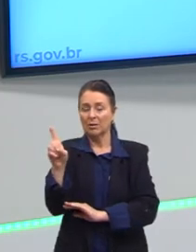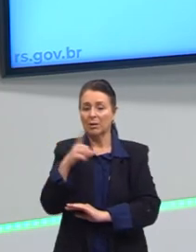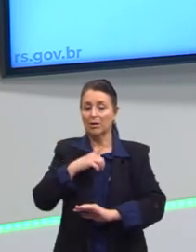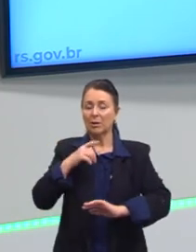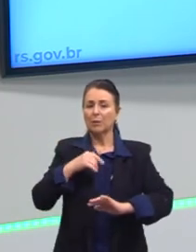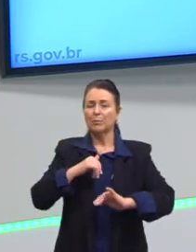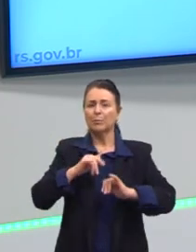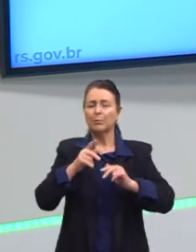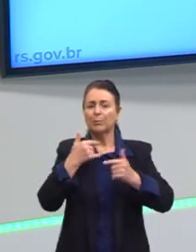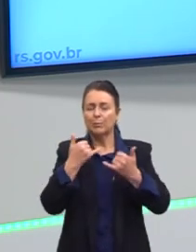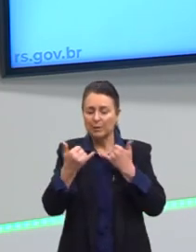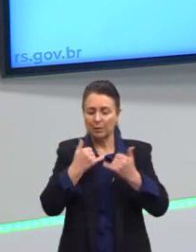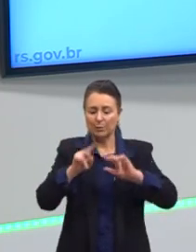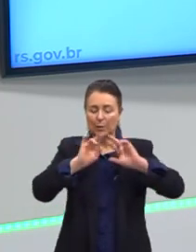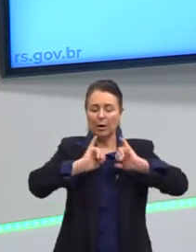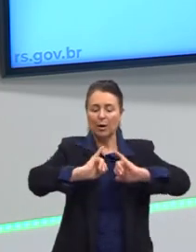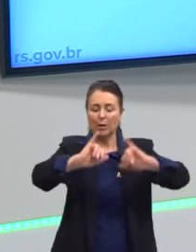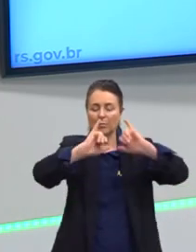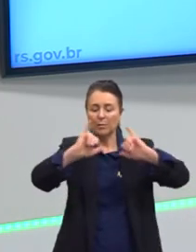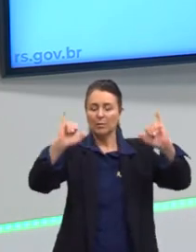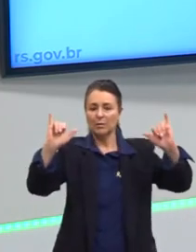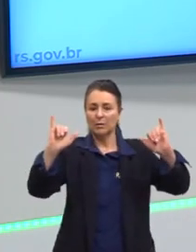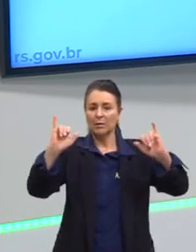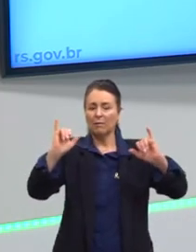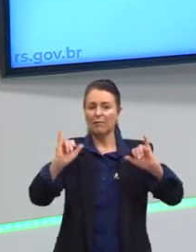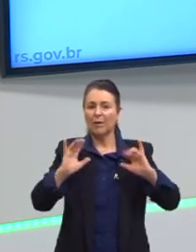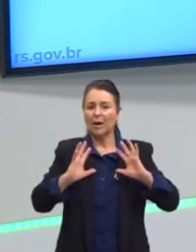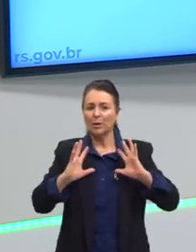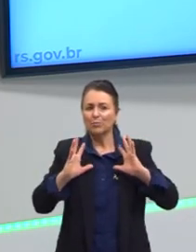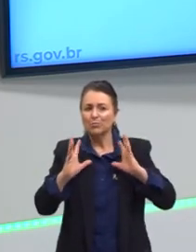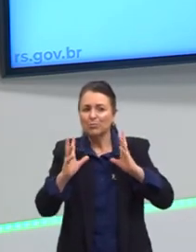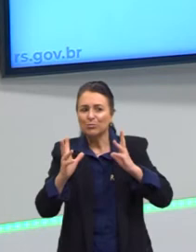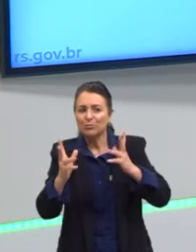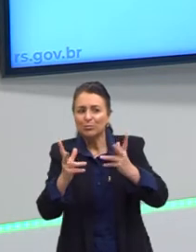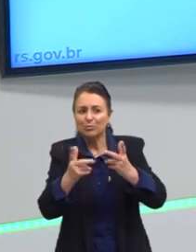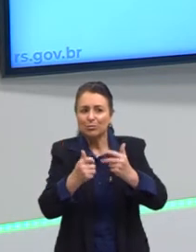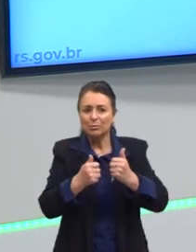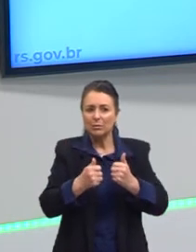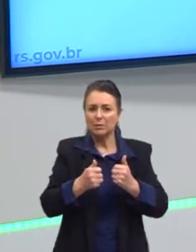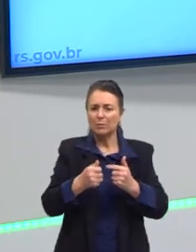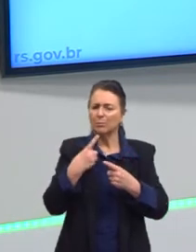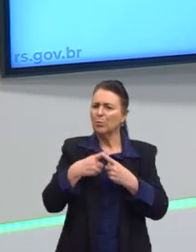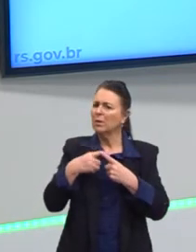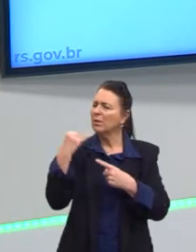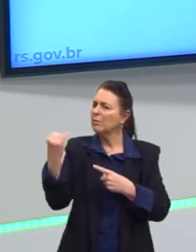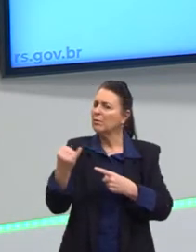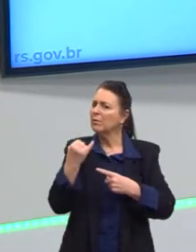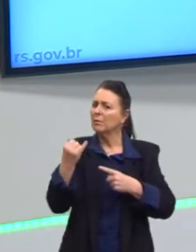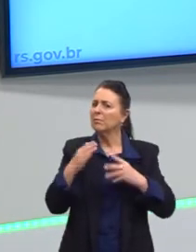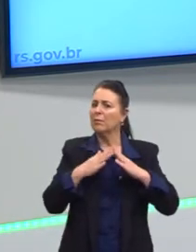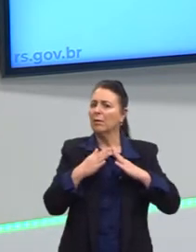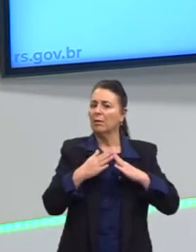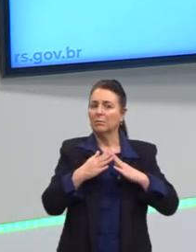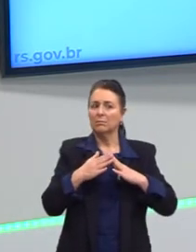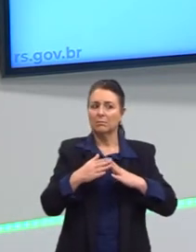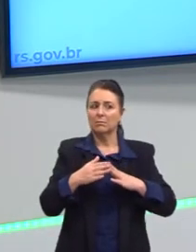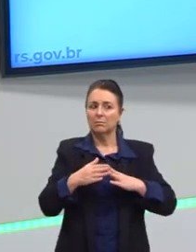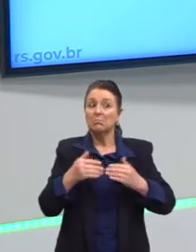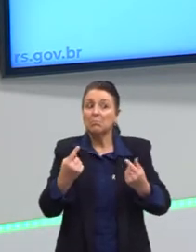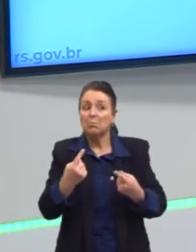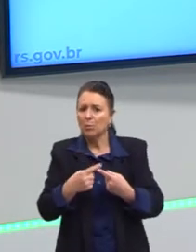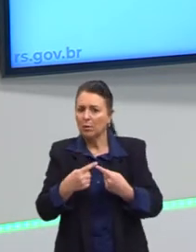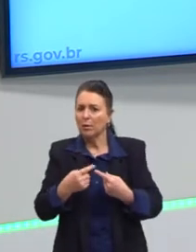propaganda vai nos construindo. Para que serve uma casa? Para nossa proteção, nossa abriga, etc.